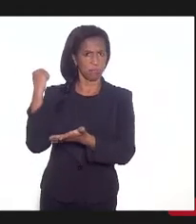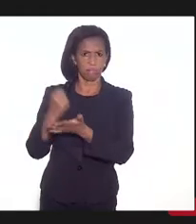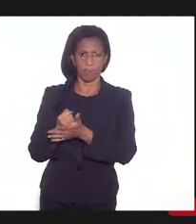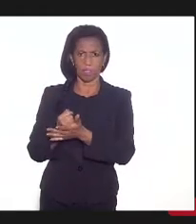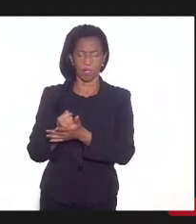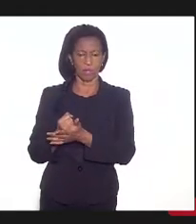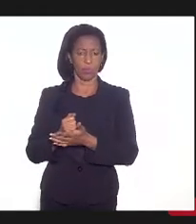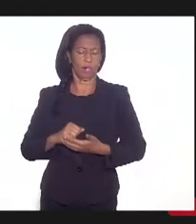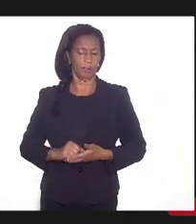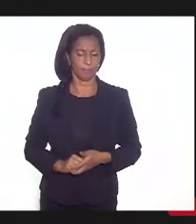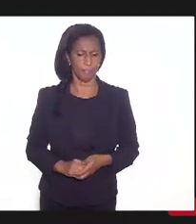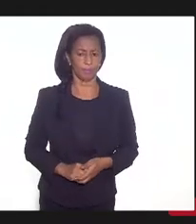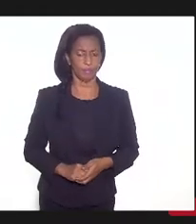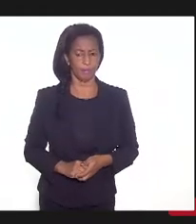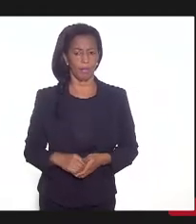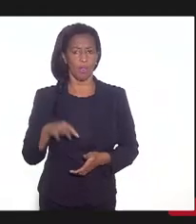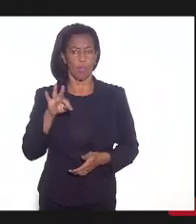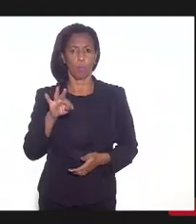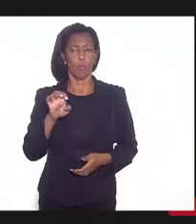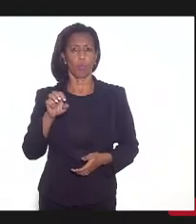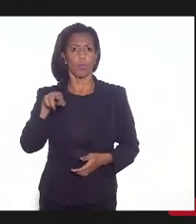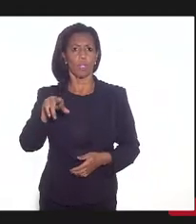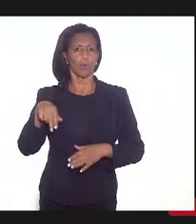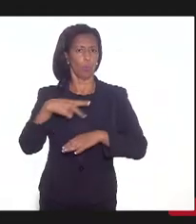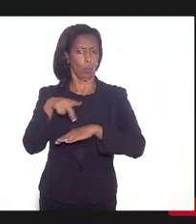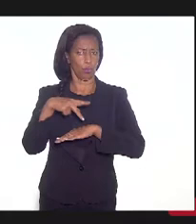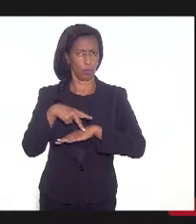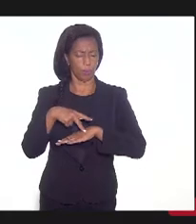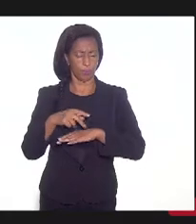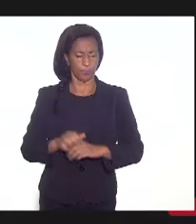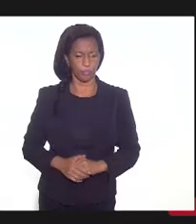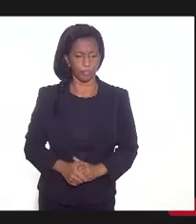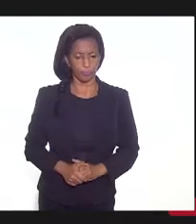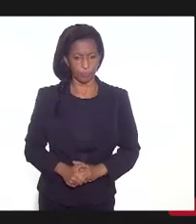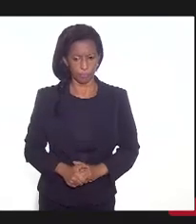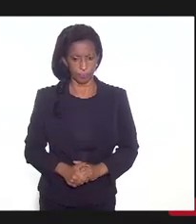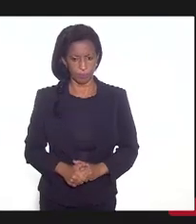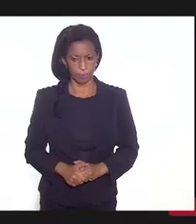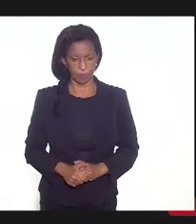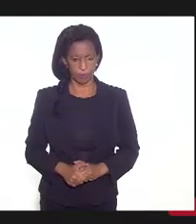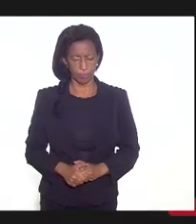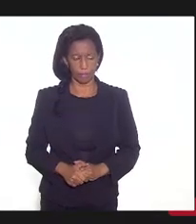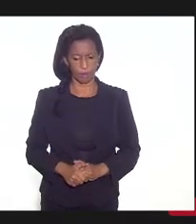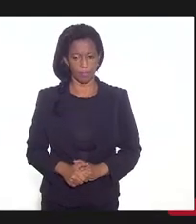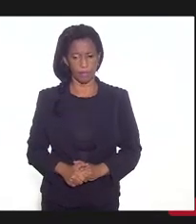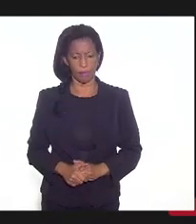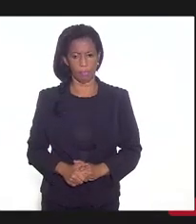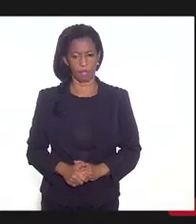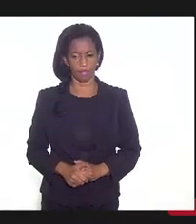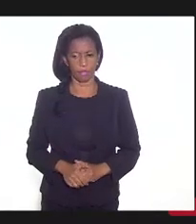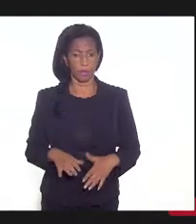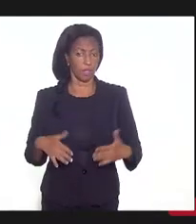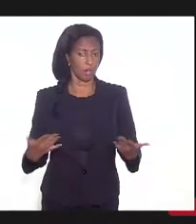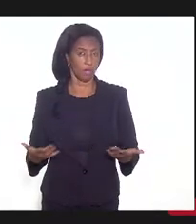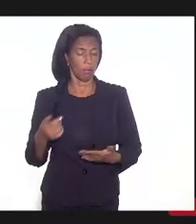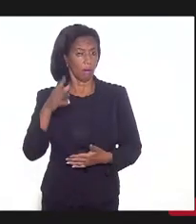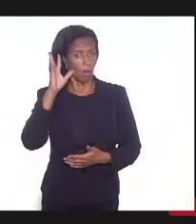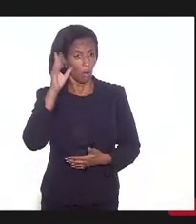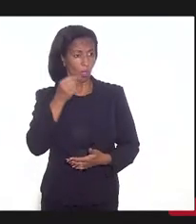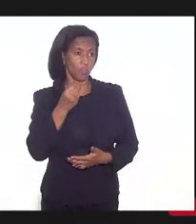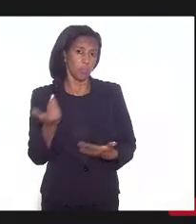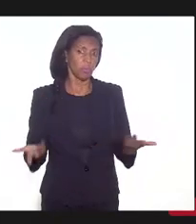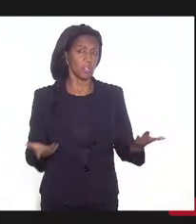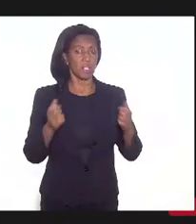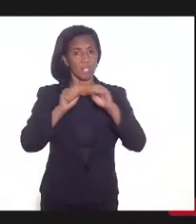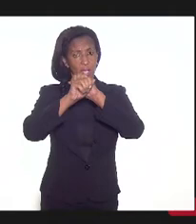com o credor, que é o Tesouro Nacional, a União, o Partido do Tesouro Nacional. Então, é basicamente isso, não sei se ficou